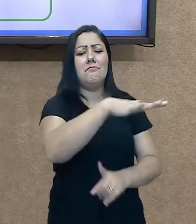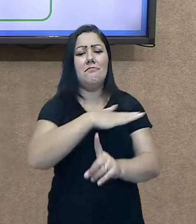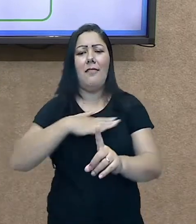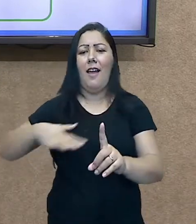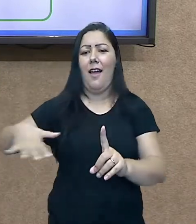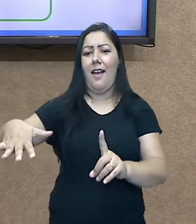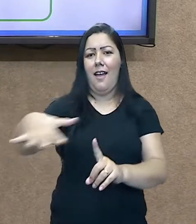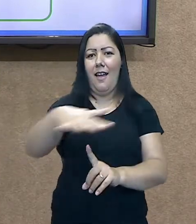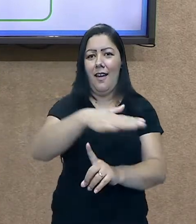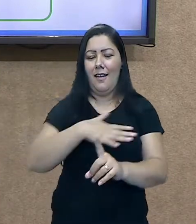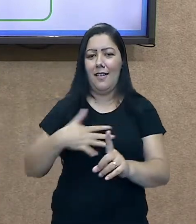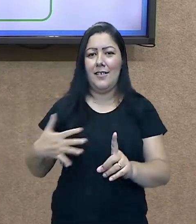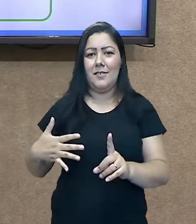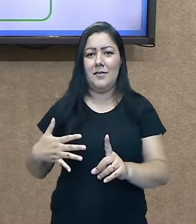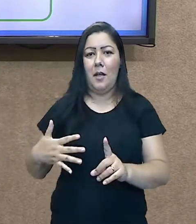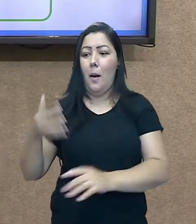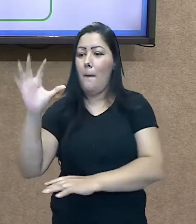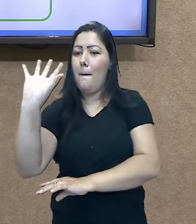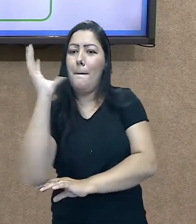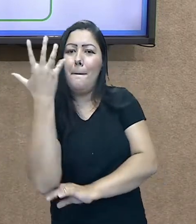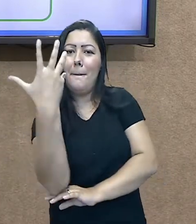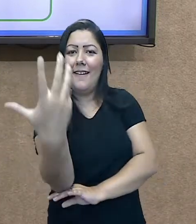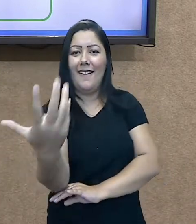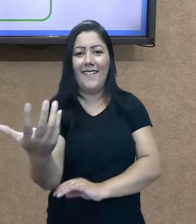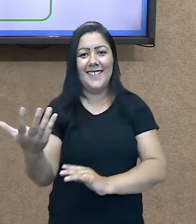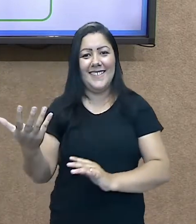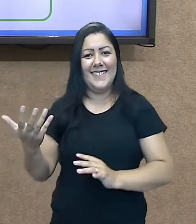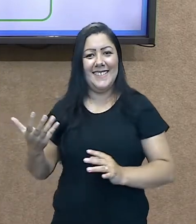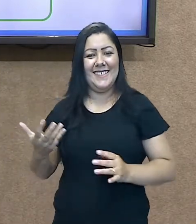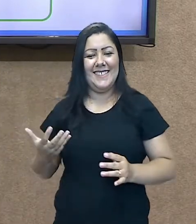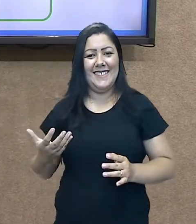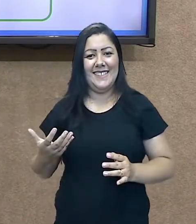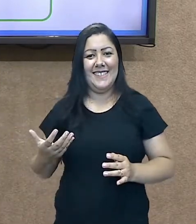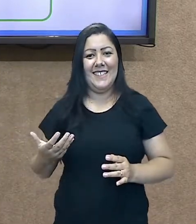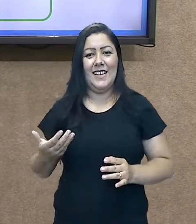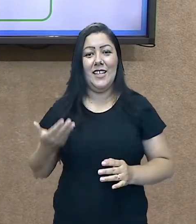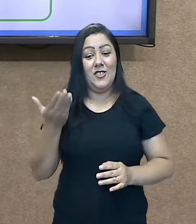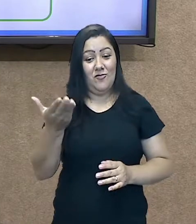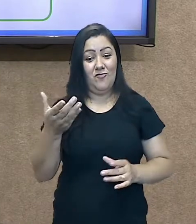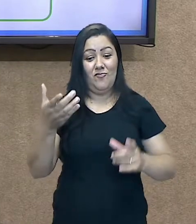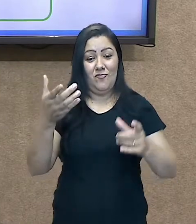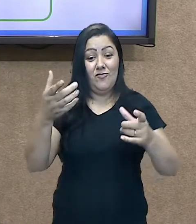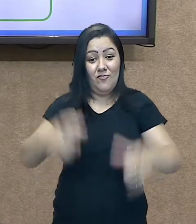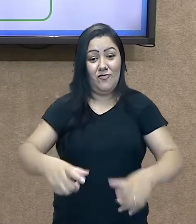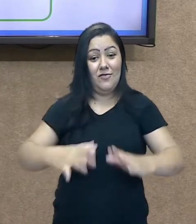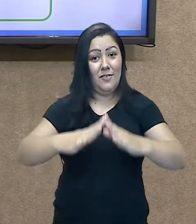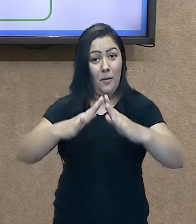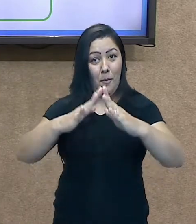paisagem que forma o lugar onde você mora, onde você está inserido.